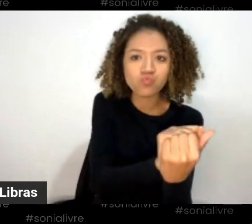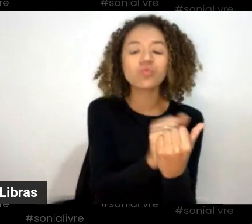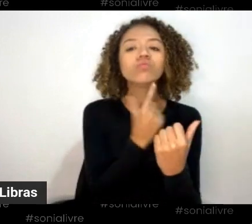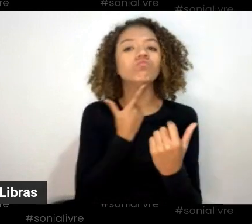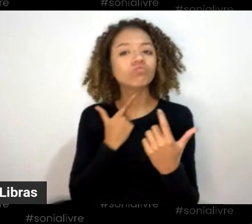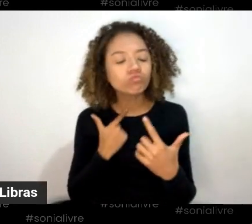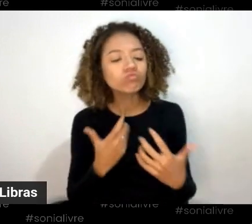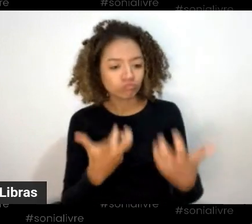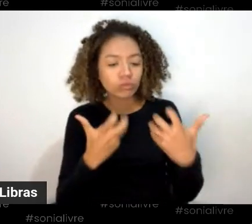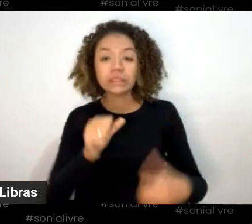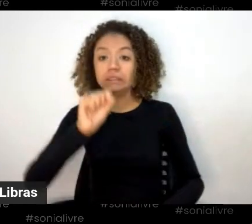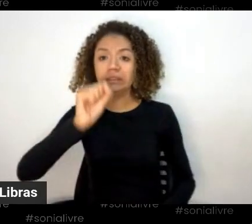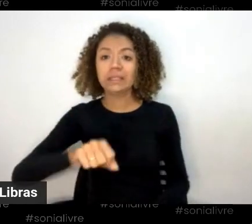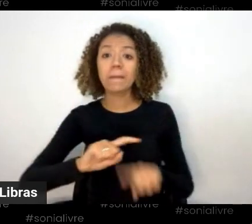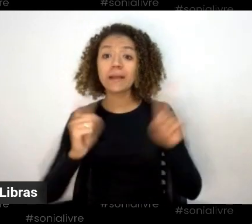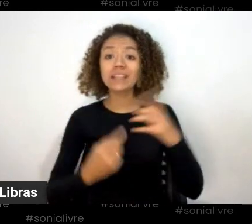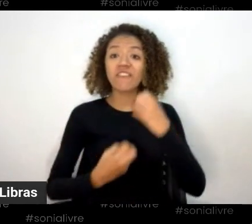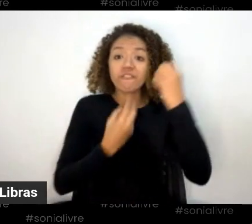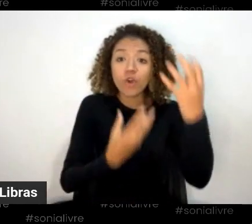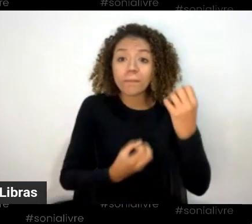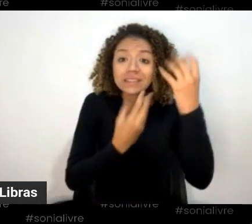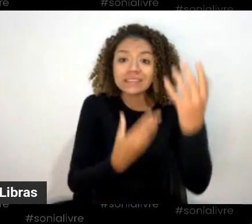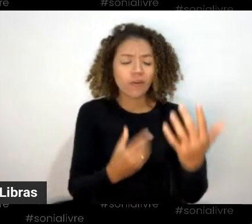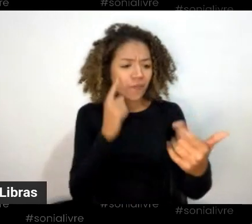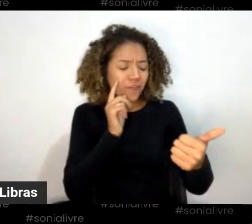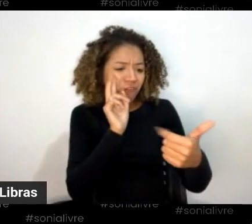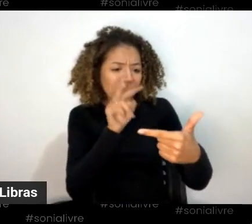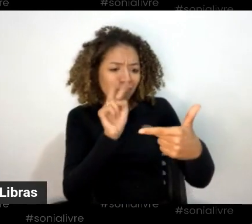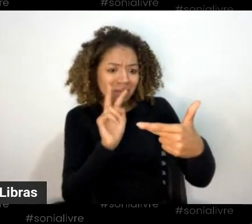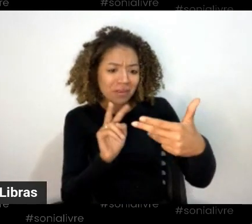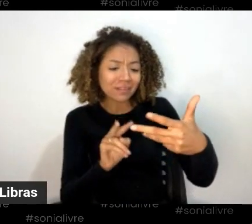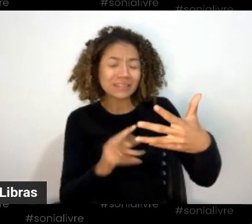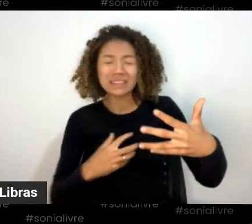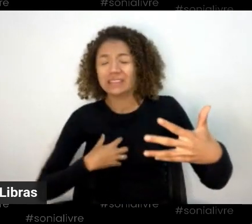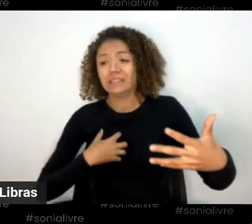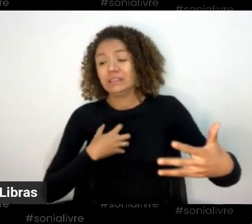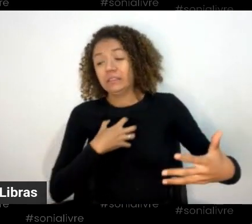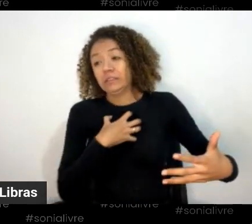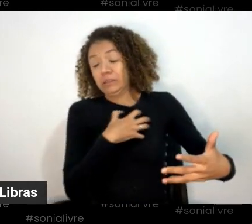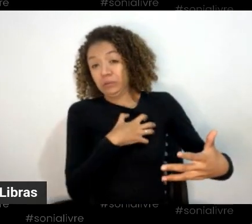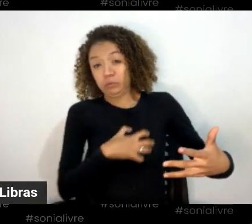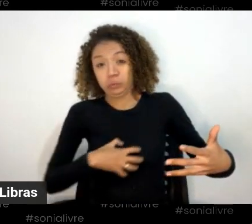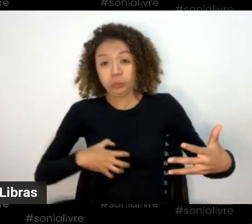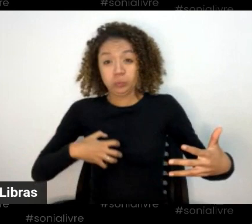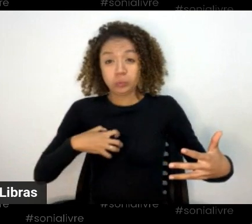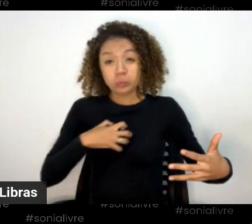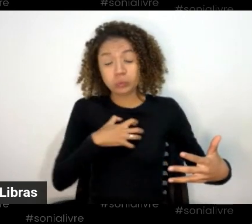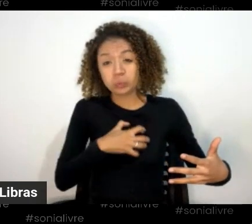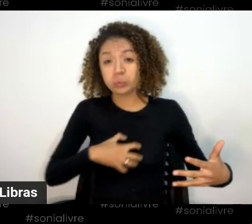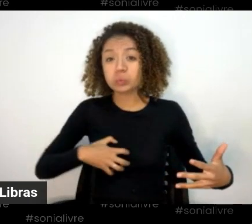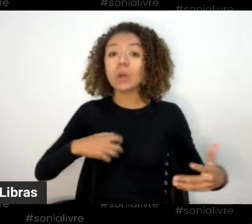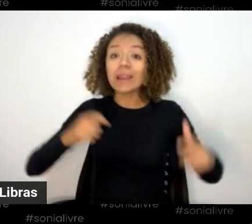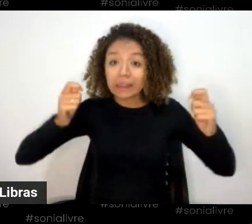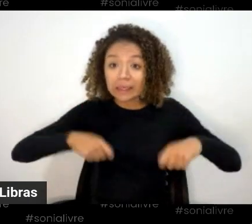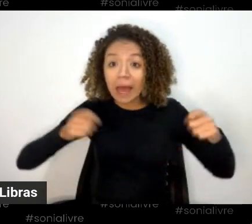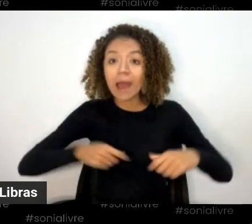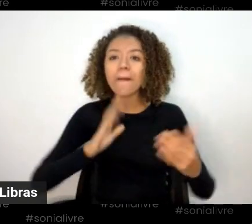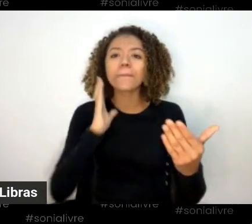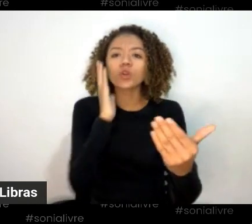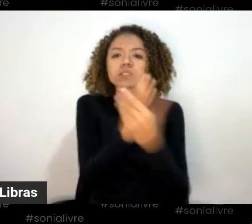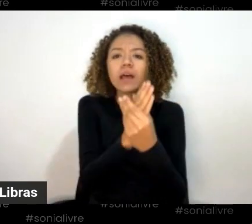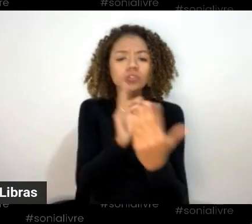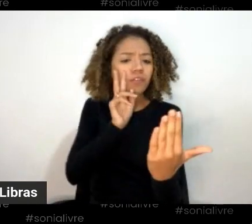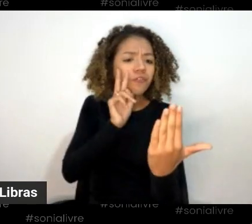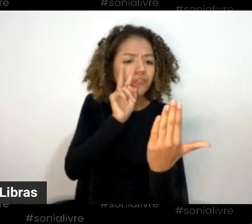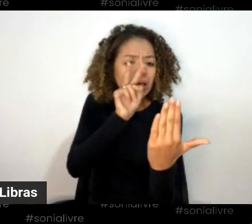as informações vêm chegando e tem essa questão do processo que está aberto e dá para ler. E eu não tive nem coragem de